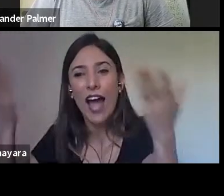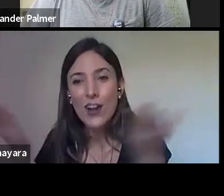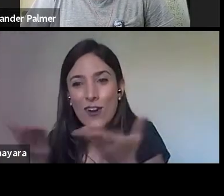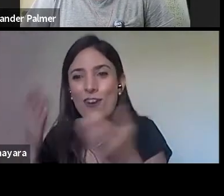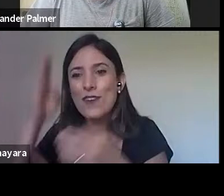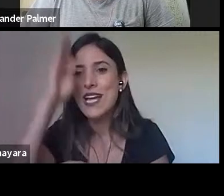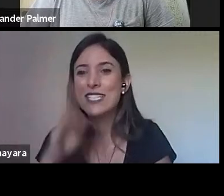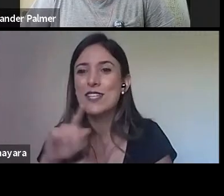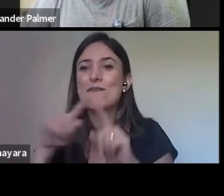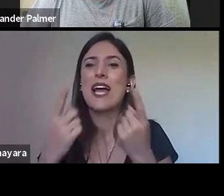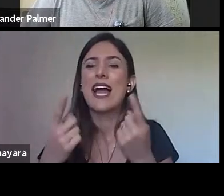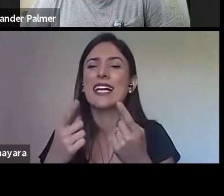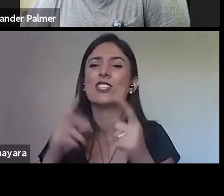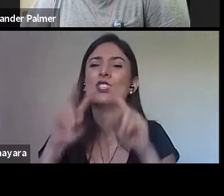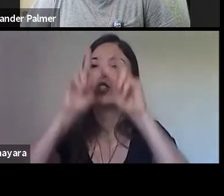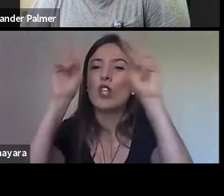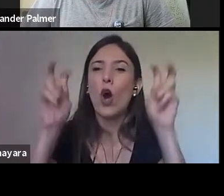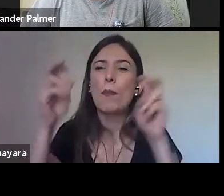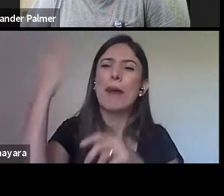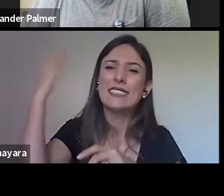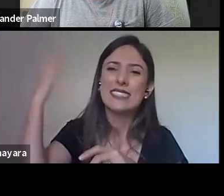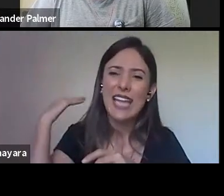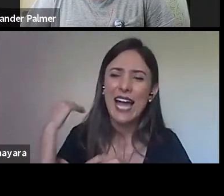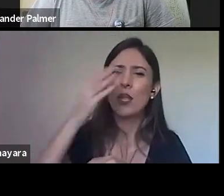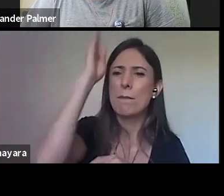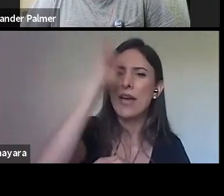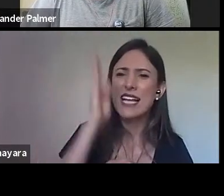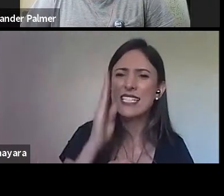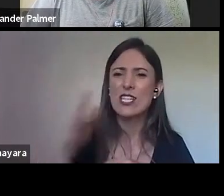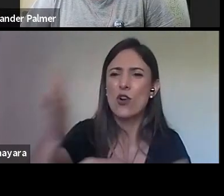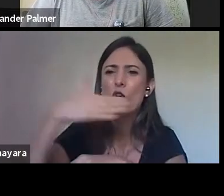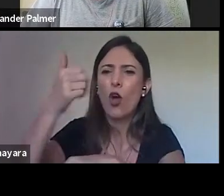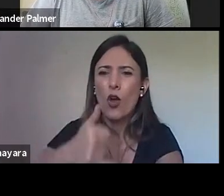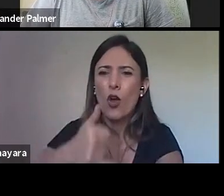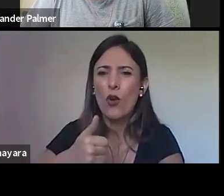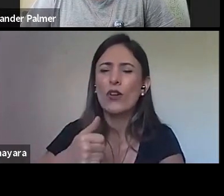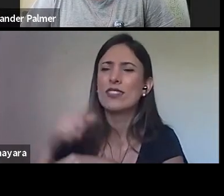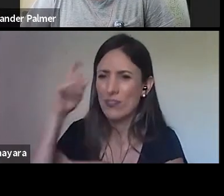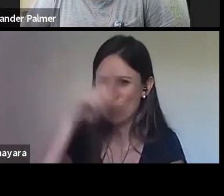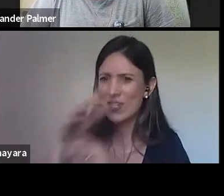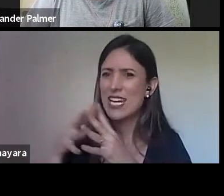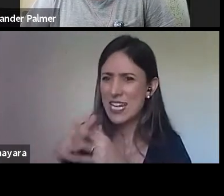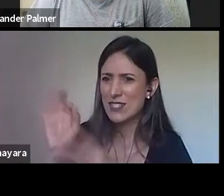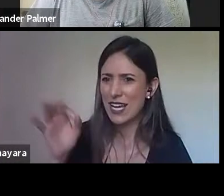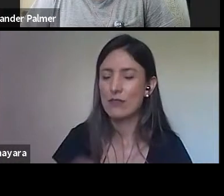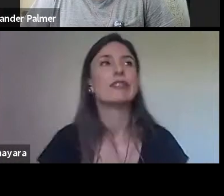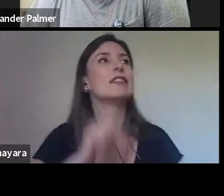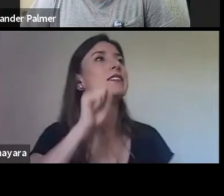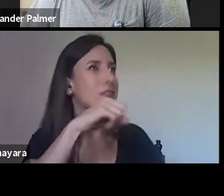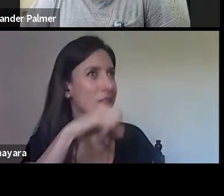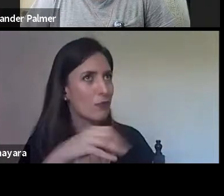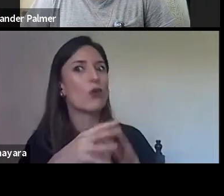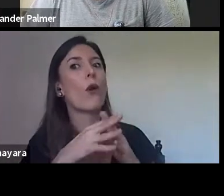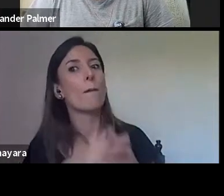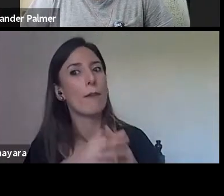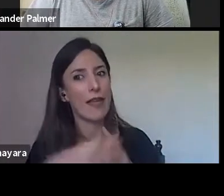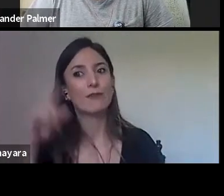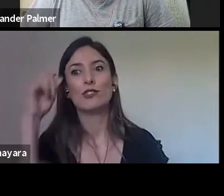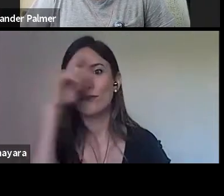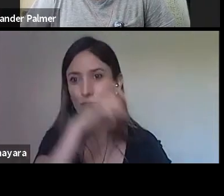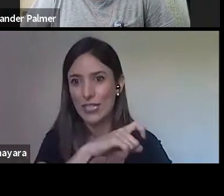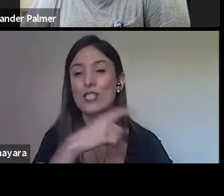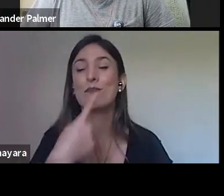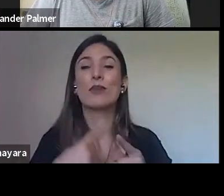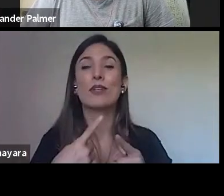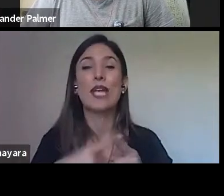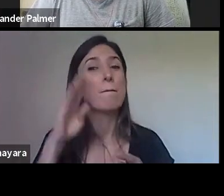Realmente, existe uma certa complexidade, complexidade principalmente porque é uma documentação que está especialmente em Portugal,